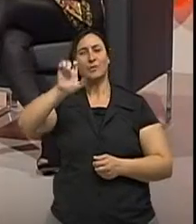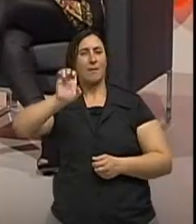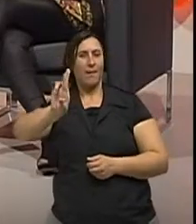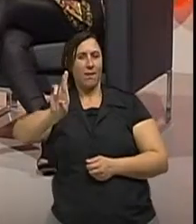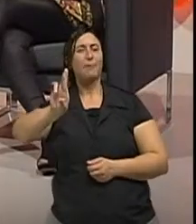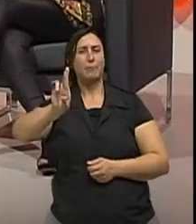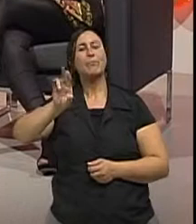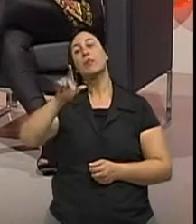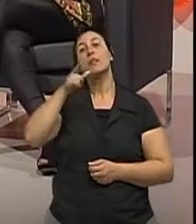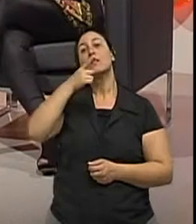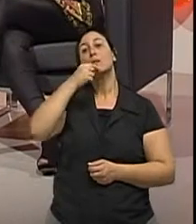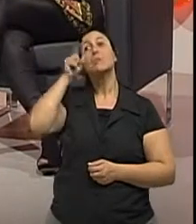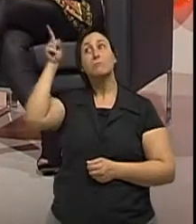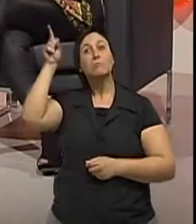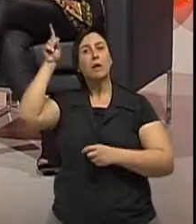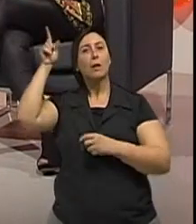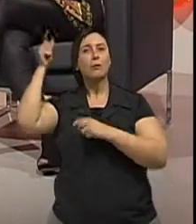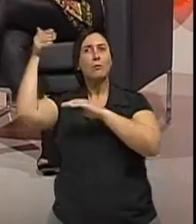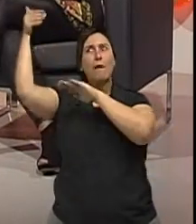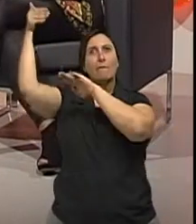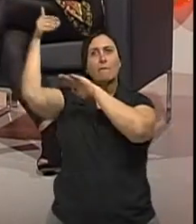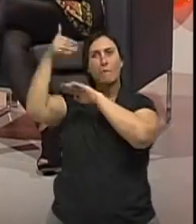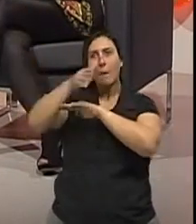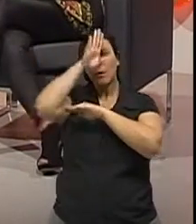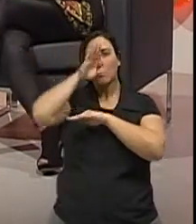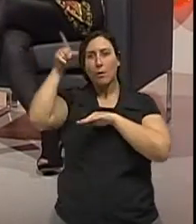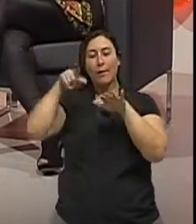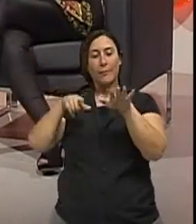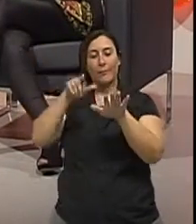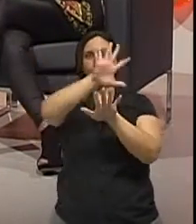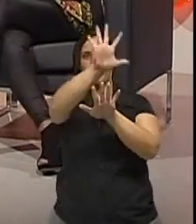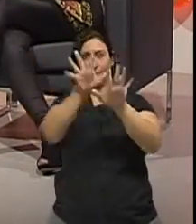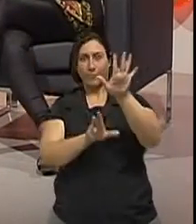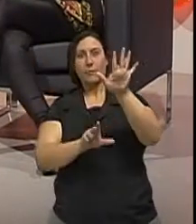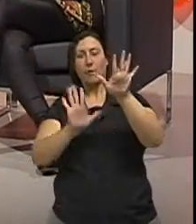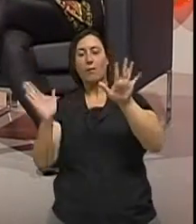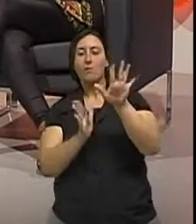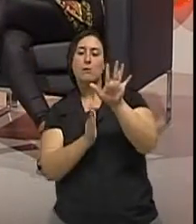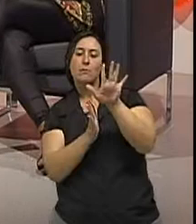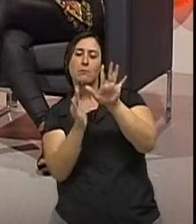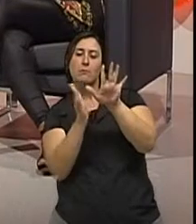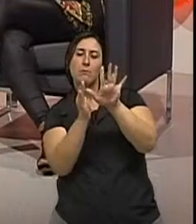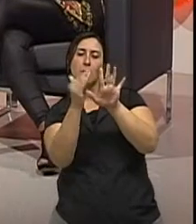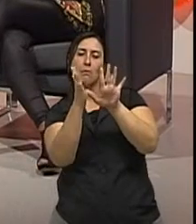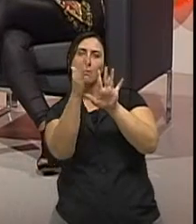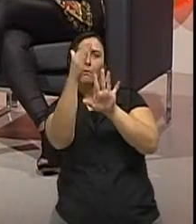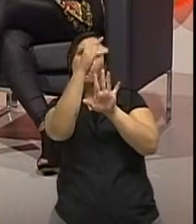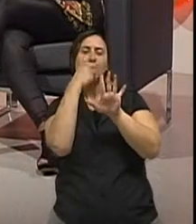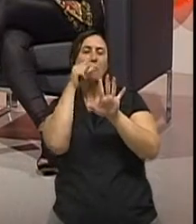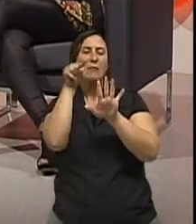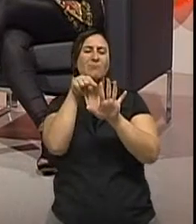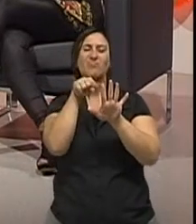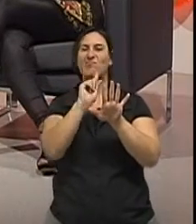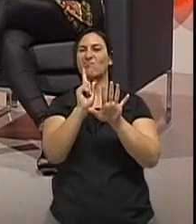exatamente. O Santiler, ele veio mapeando o Brasil. Quando chegou no Rio Grande do Sul, ele mandou uma carta dizendo, bom, aqui vamos esquecer. Aqui